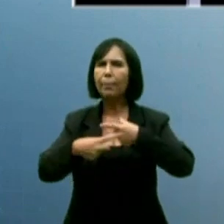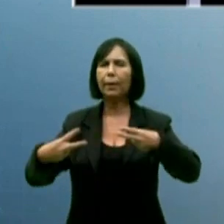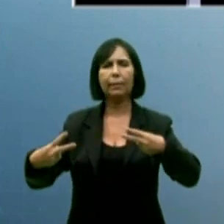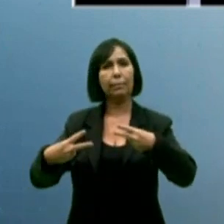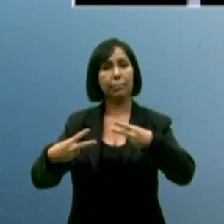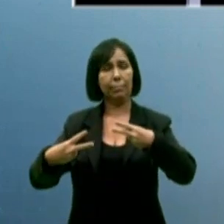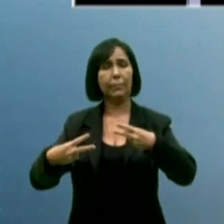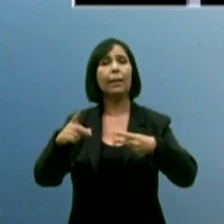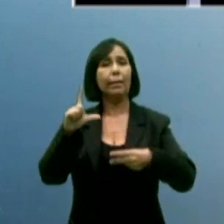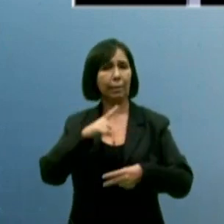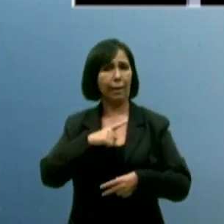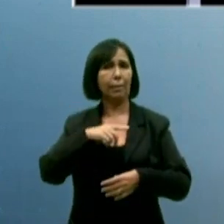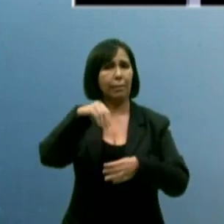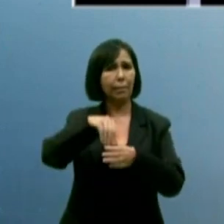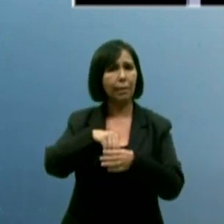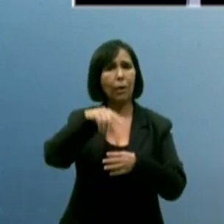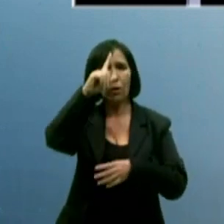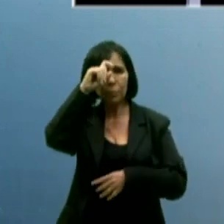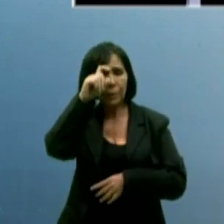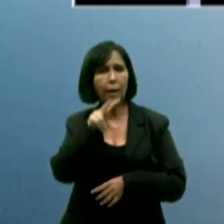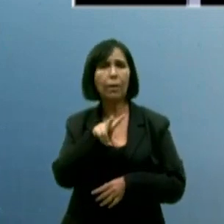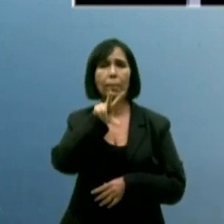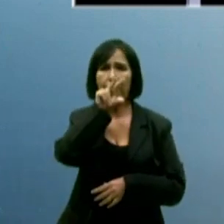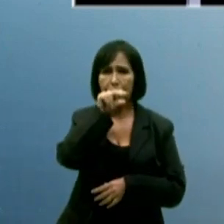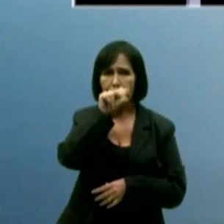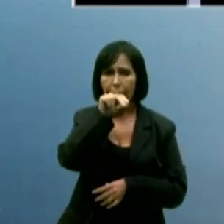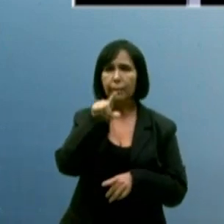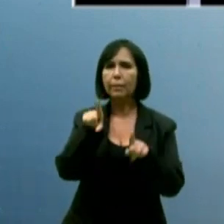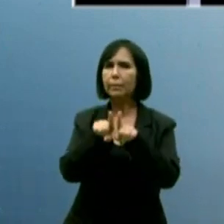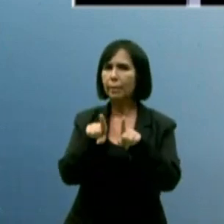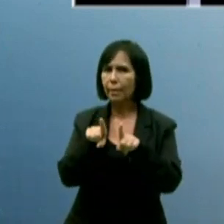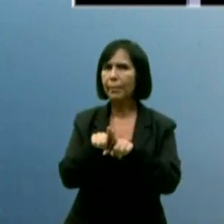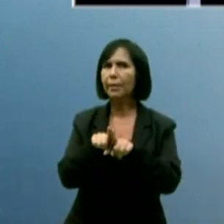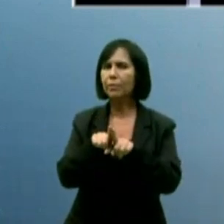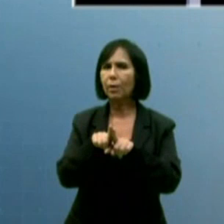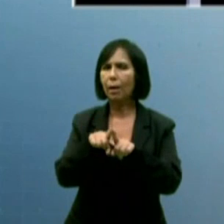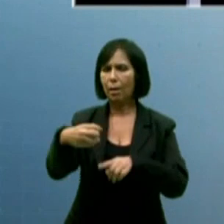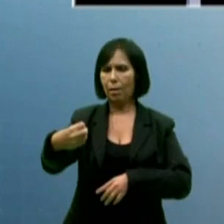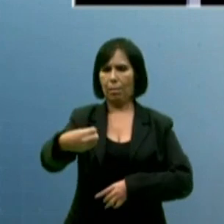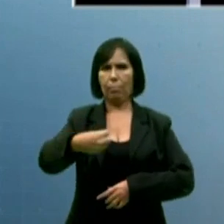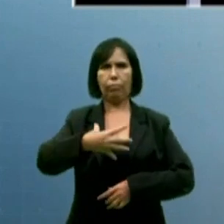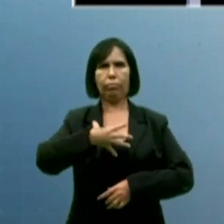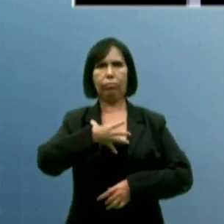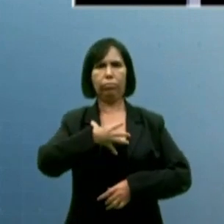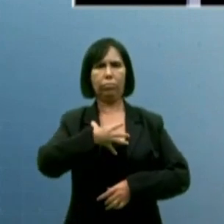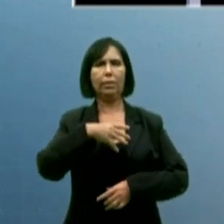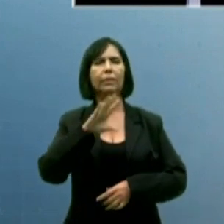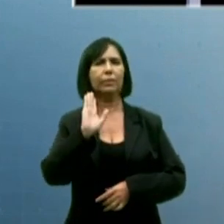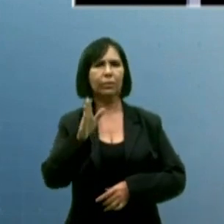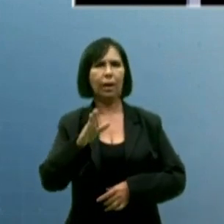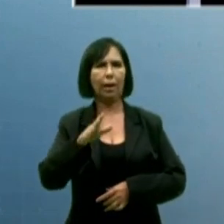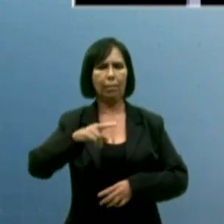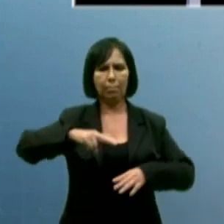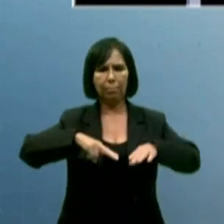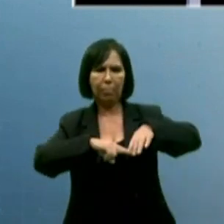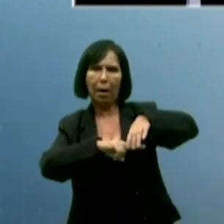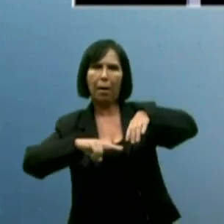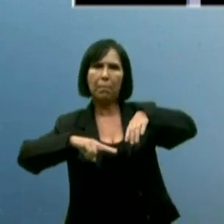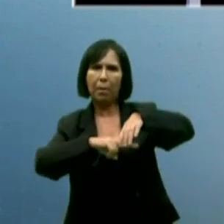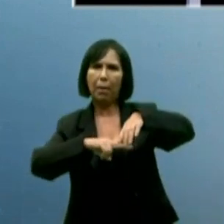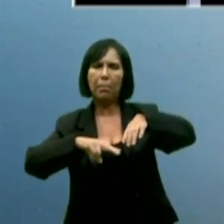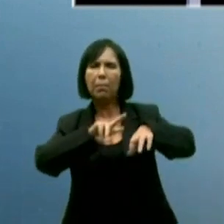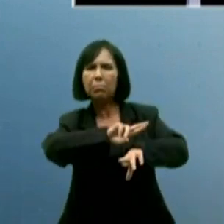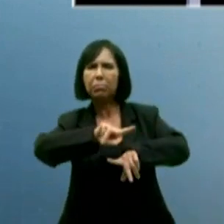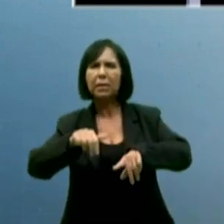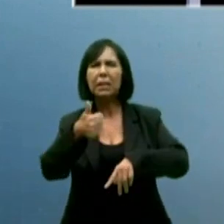de Patos. A saúde da Paraíba é que implantou uma rede de tomógrafos, de 15 tomógrafos pela Paraíba. É um inverdade o que